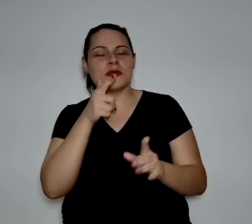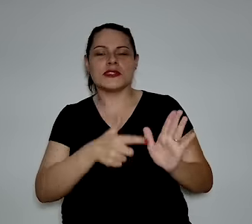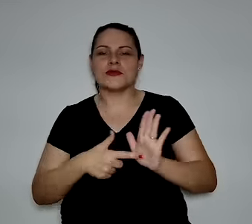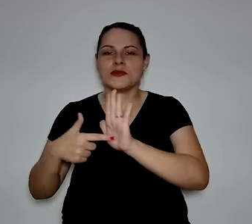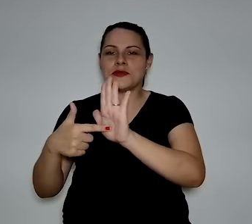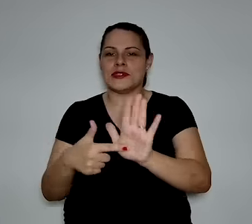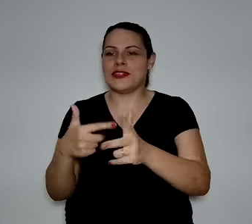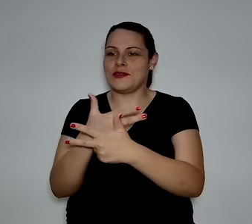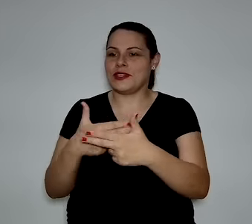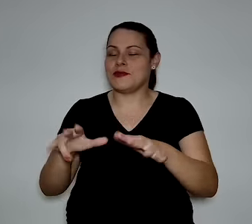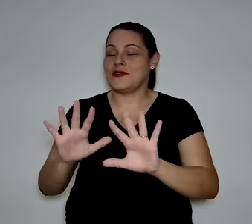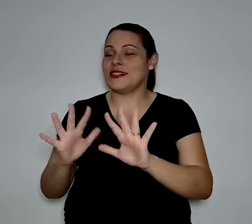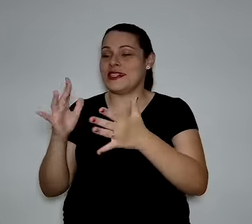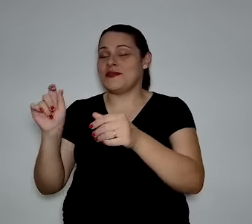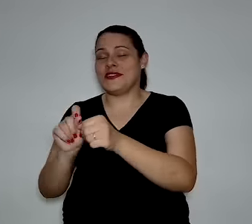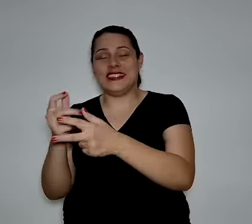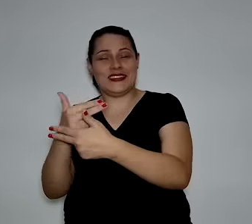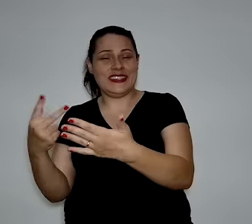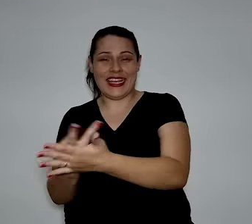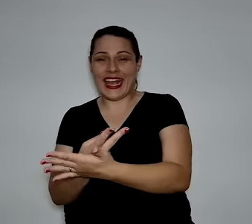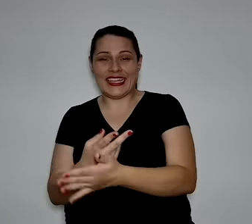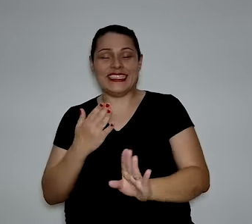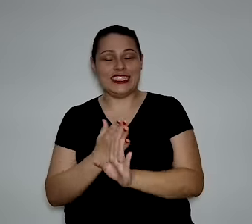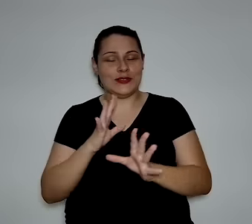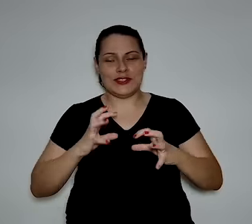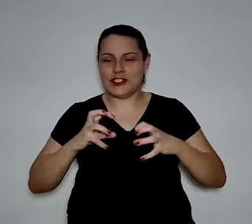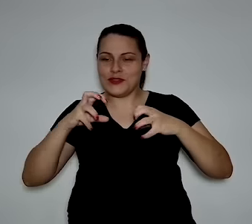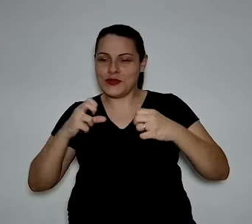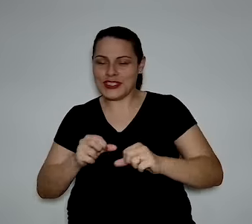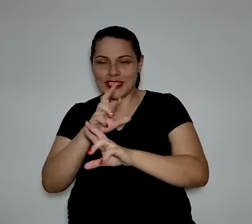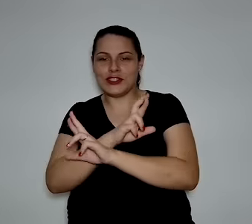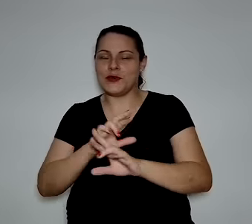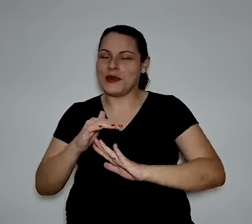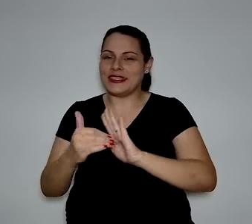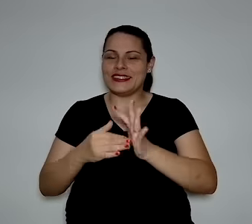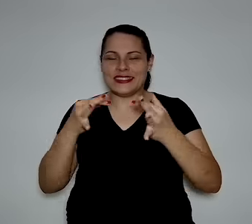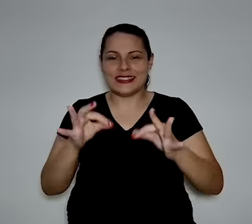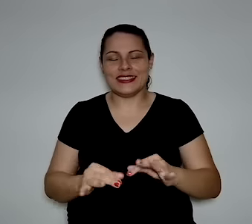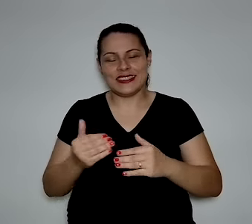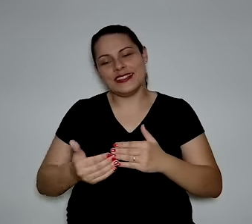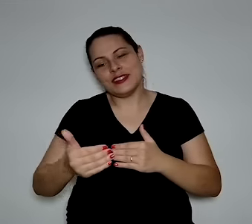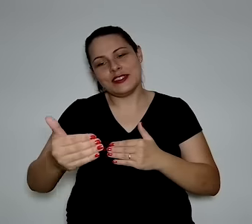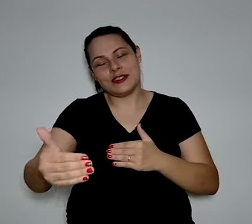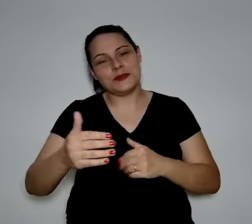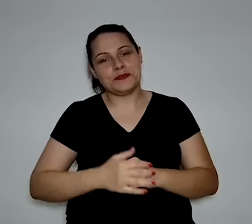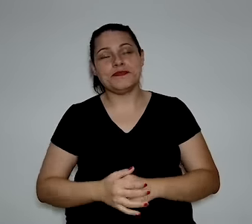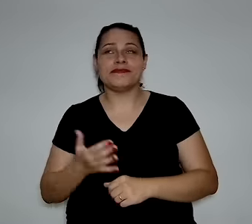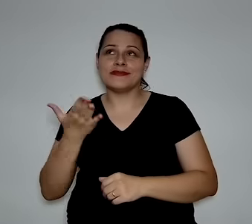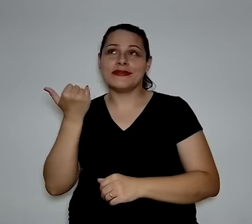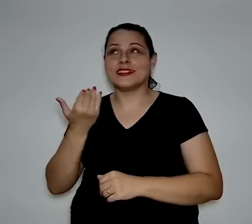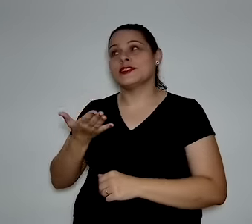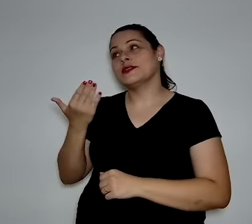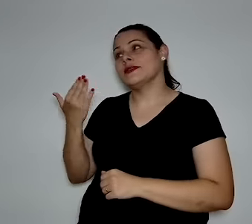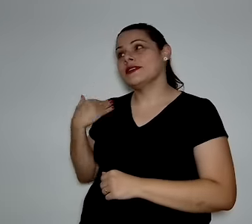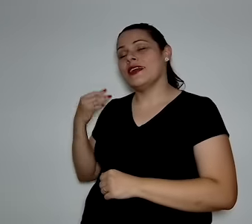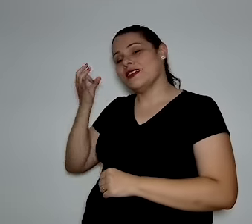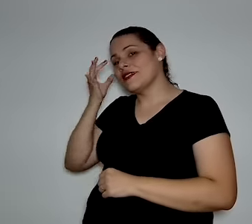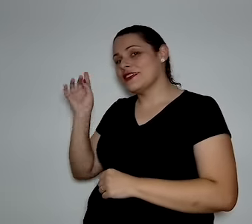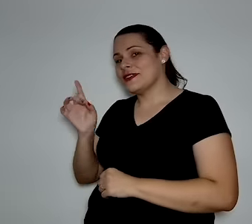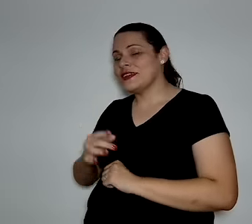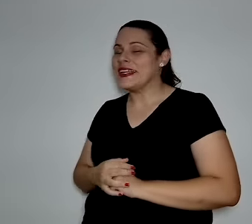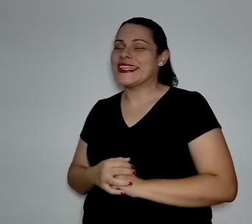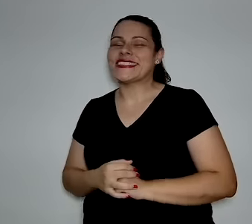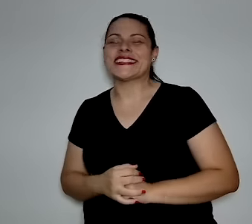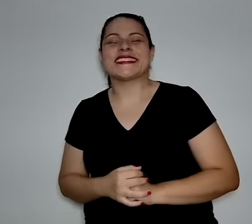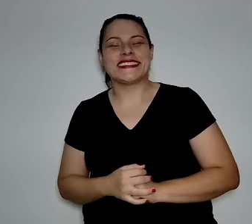para fazer dar errado, vai ter que realmente se esforçar, mas o Brasil também tem um histórico aí que às vezes a gente, né?